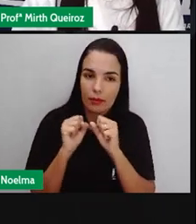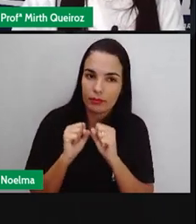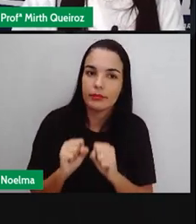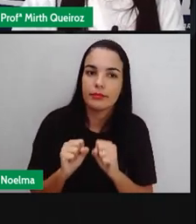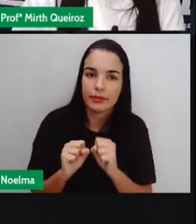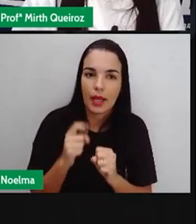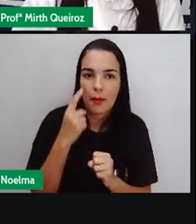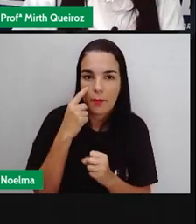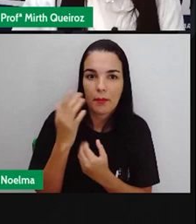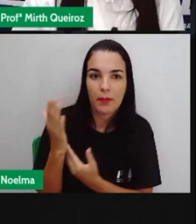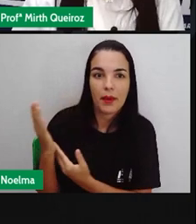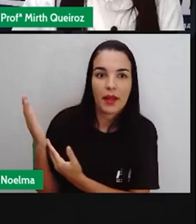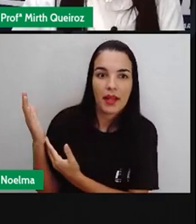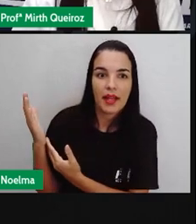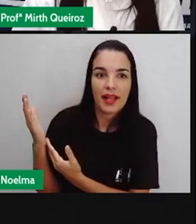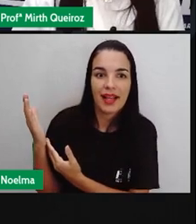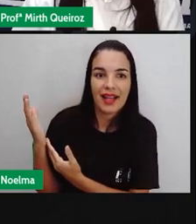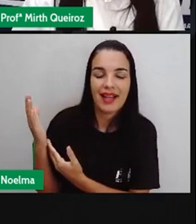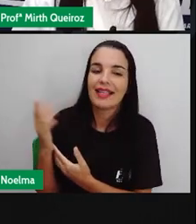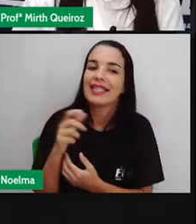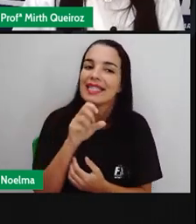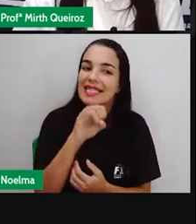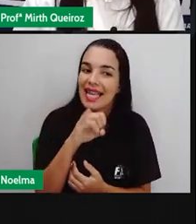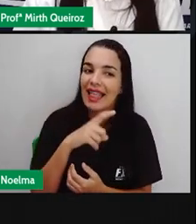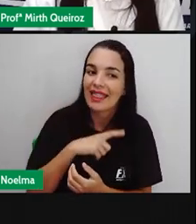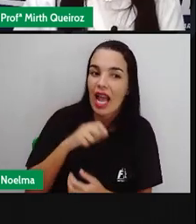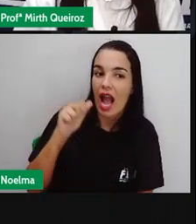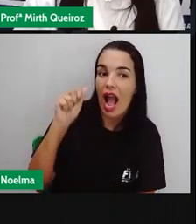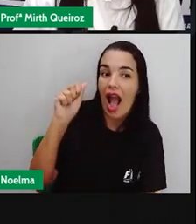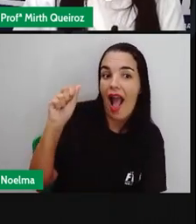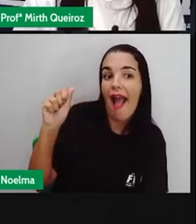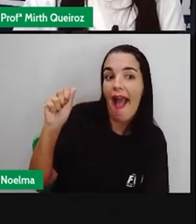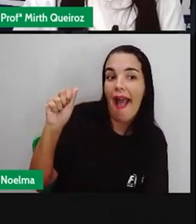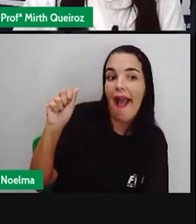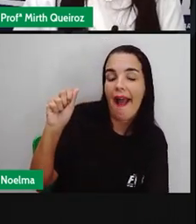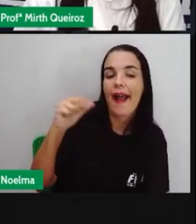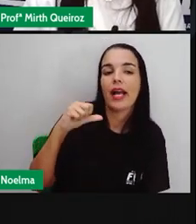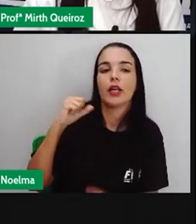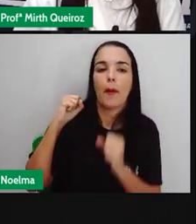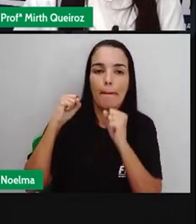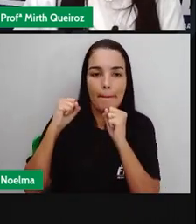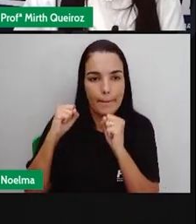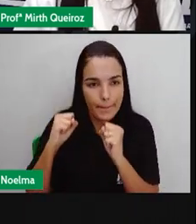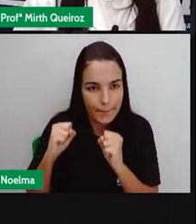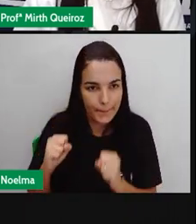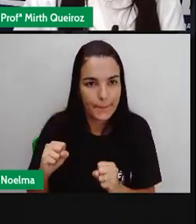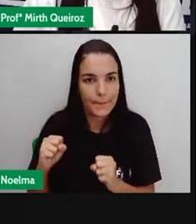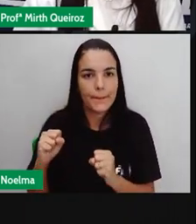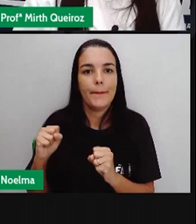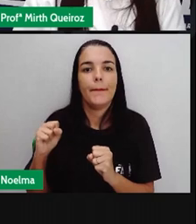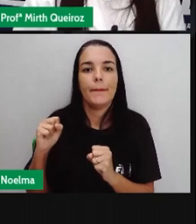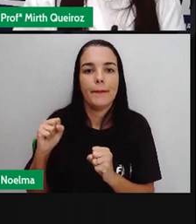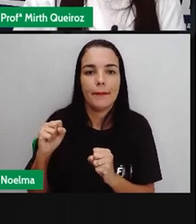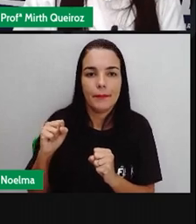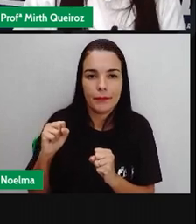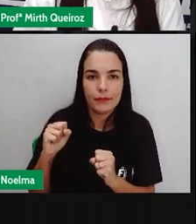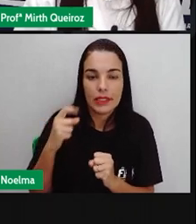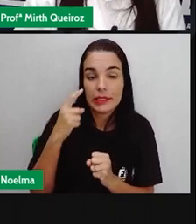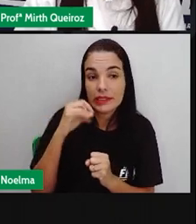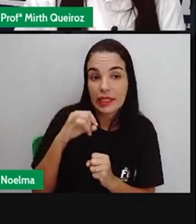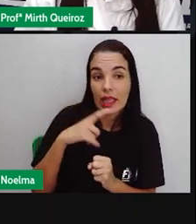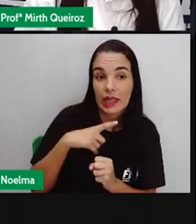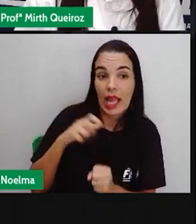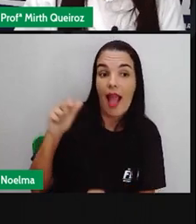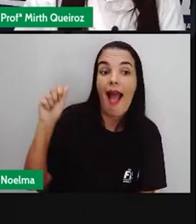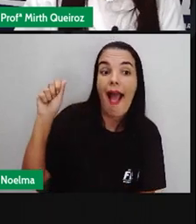É proibida a entrada de animais. Se fosse só sem esse A, poderia. É proibido a entrada de animais.